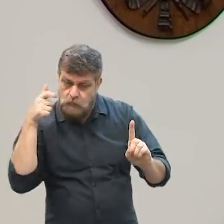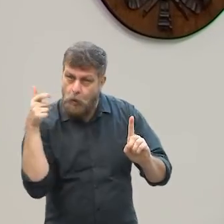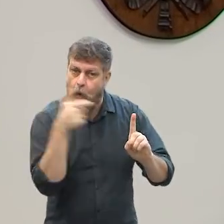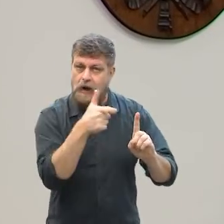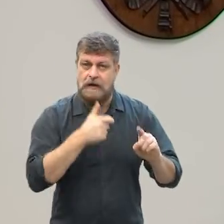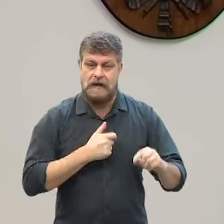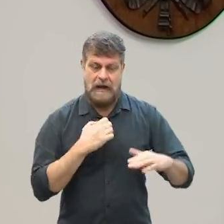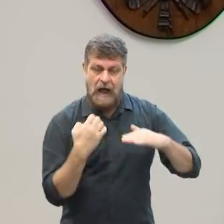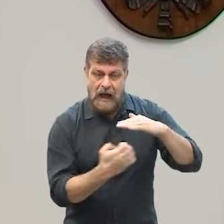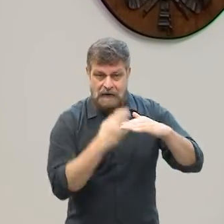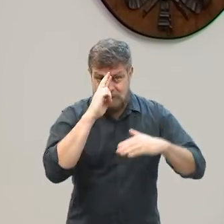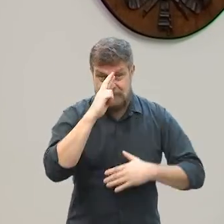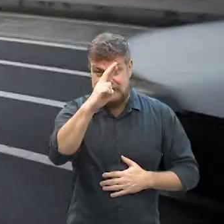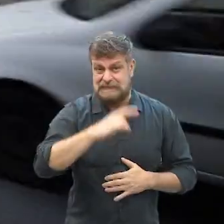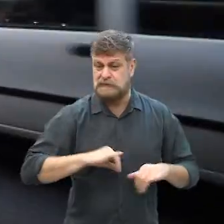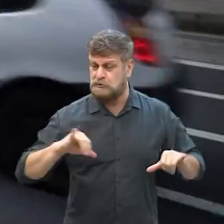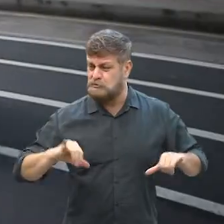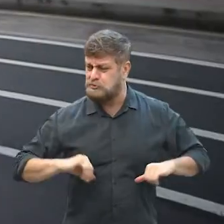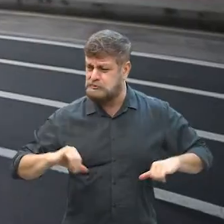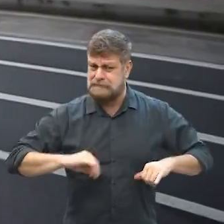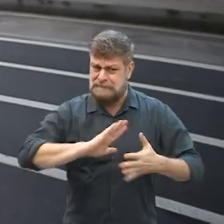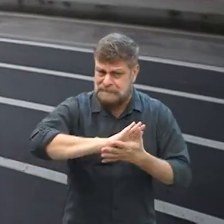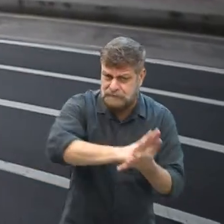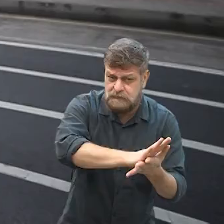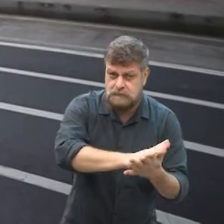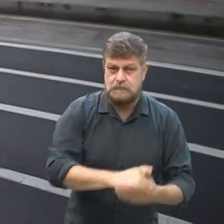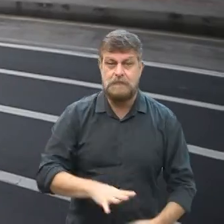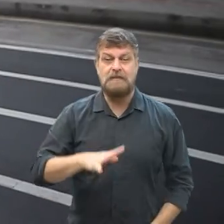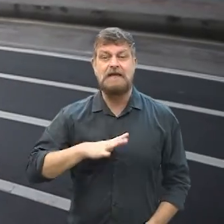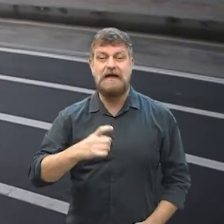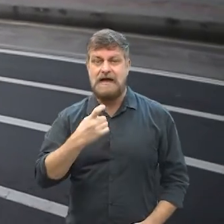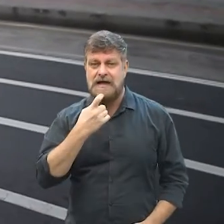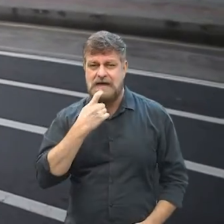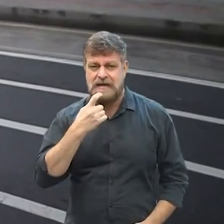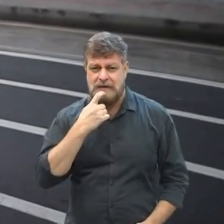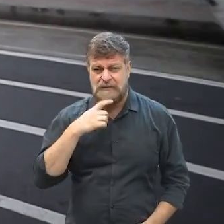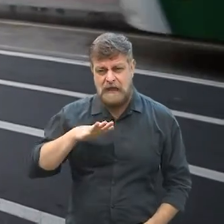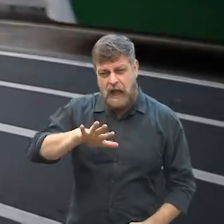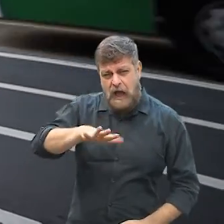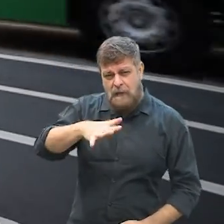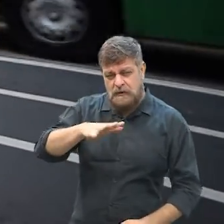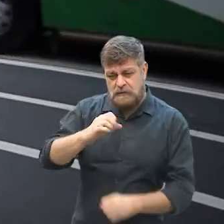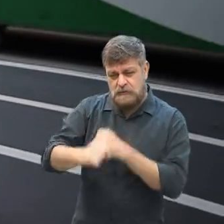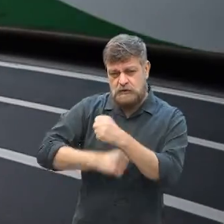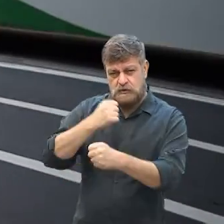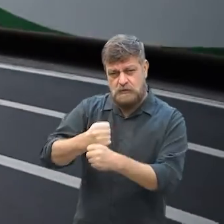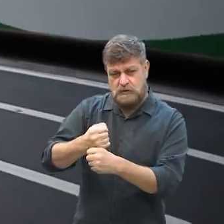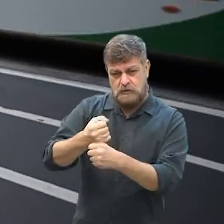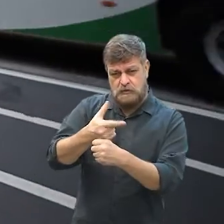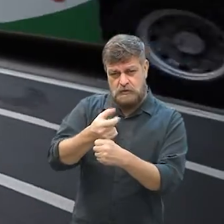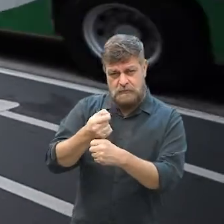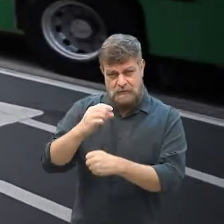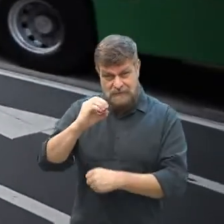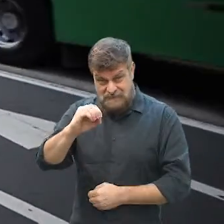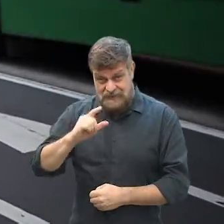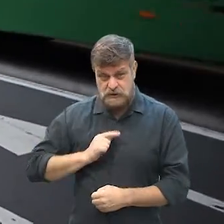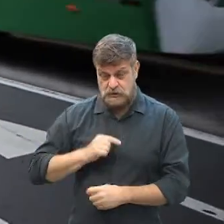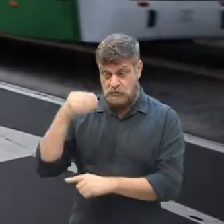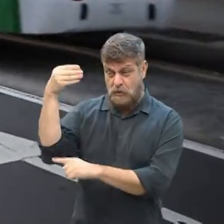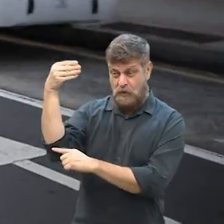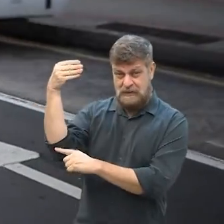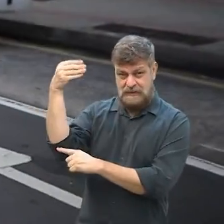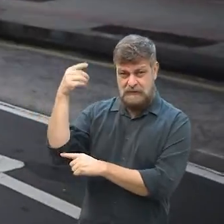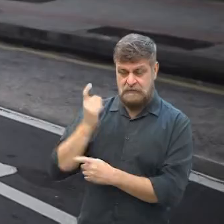para esse setor que está agonizando. Na cidade, a ocupação média anual em 2020 entre os hotéis